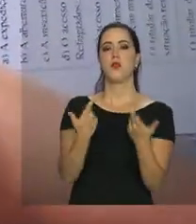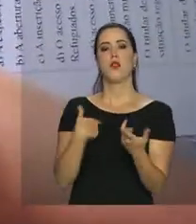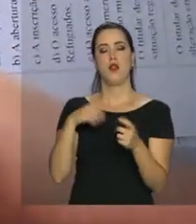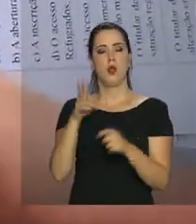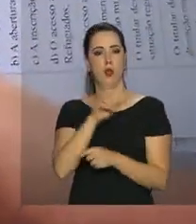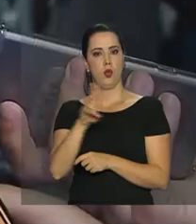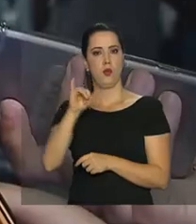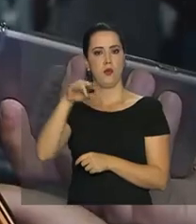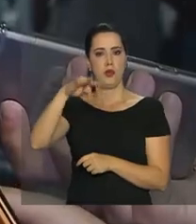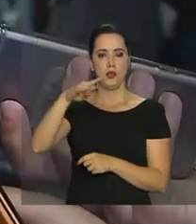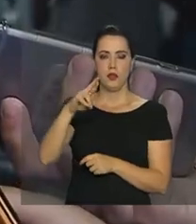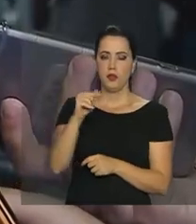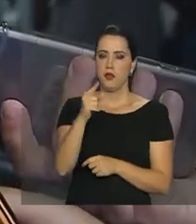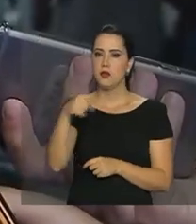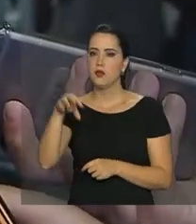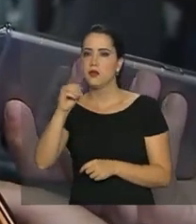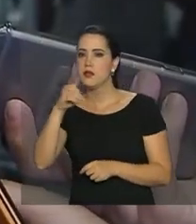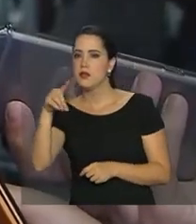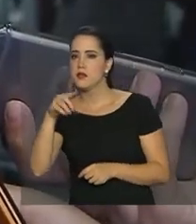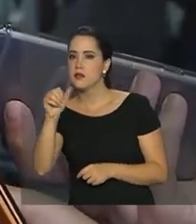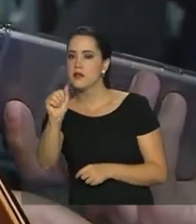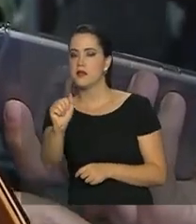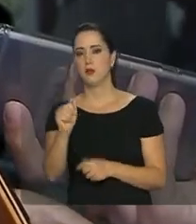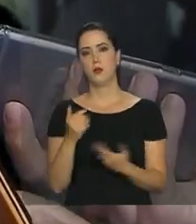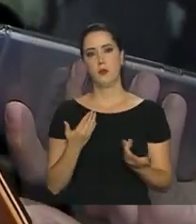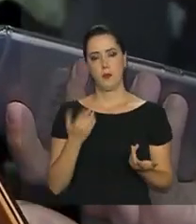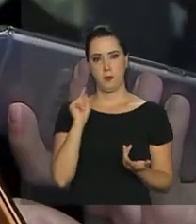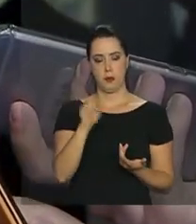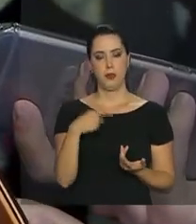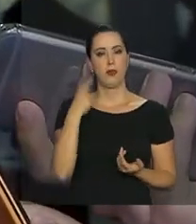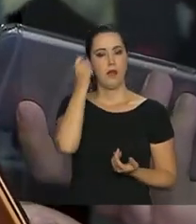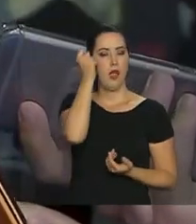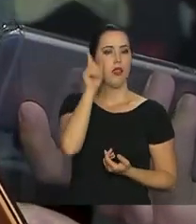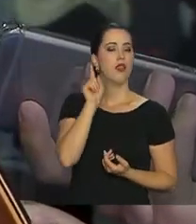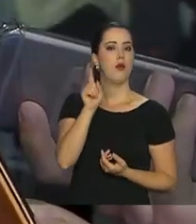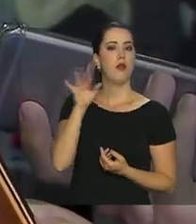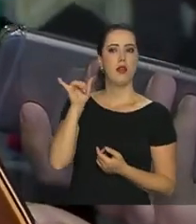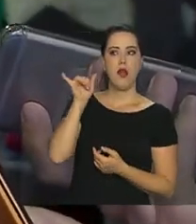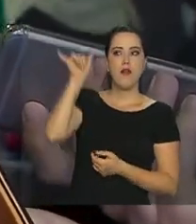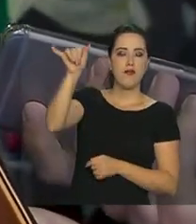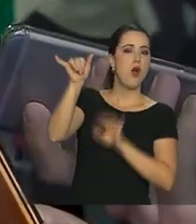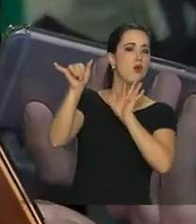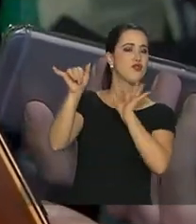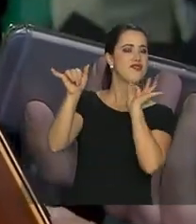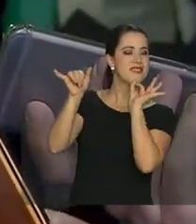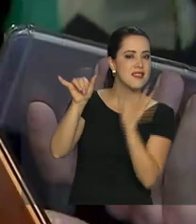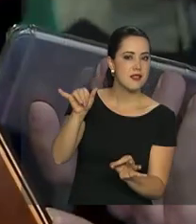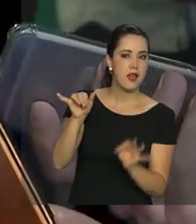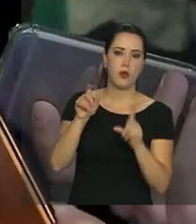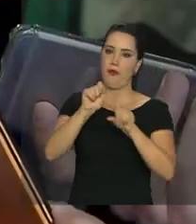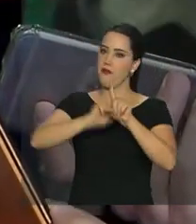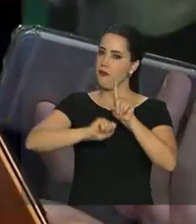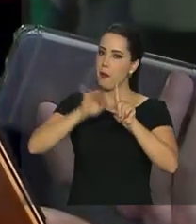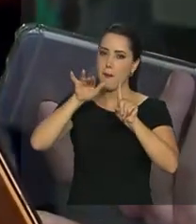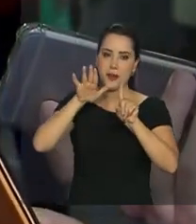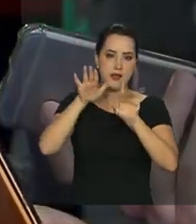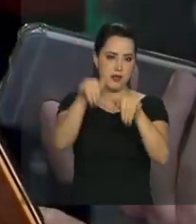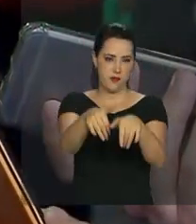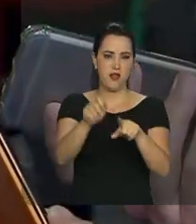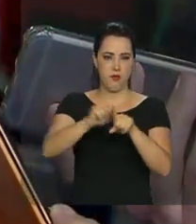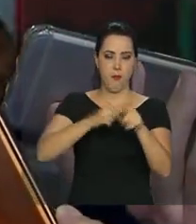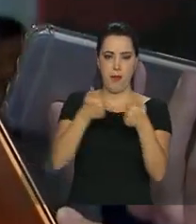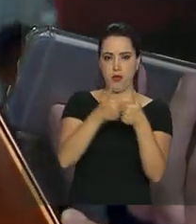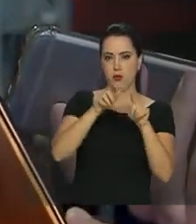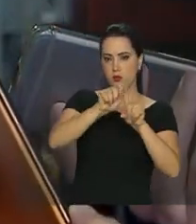interiorização. A ideia é que nós tenhamos voos já definidos, programados, sempre aos finais dos meses e sempre